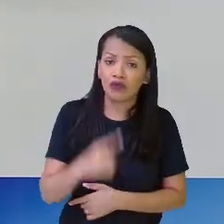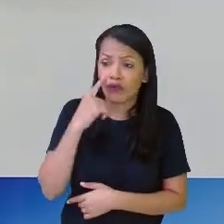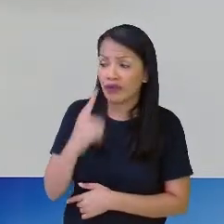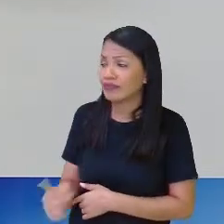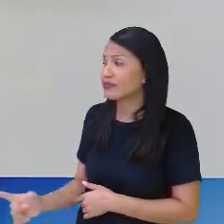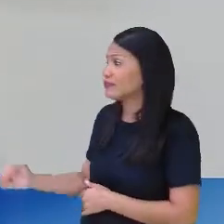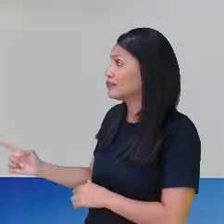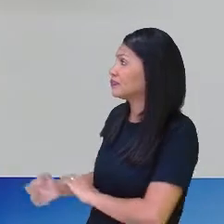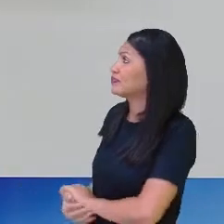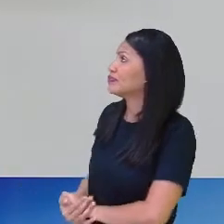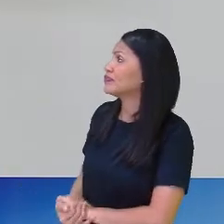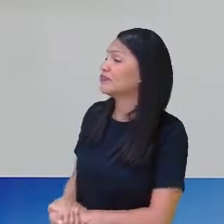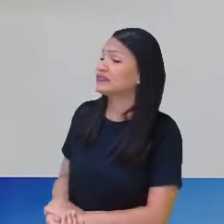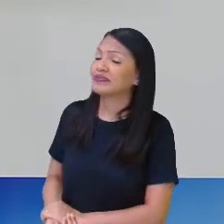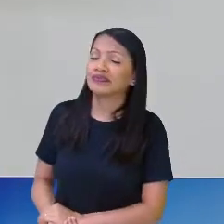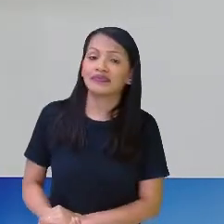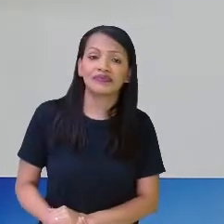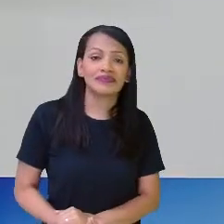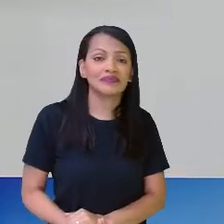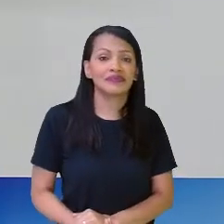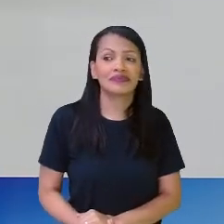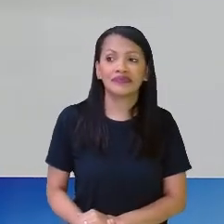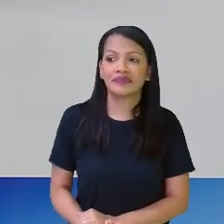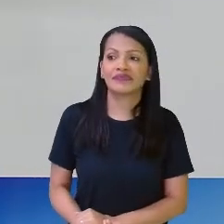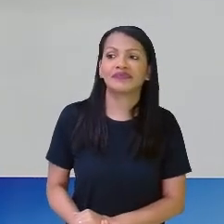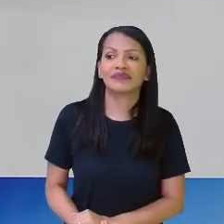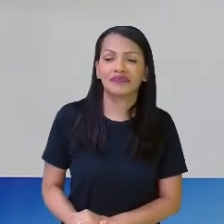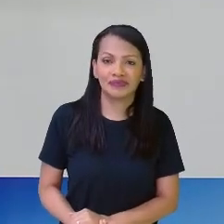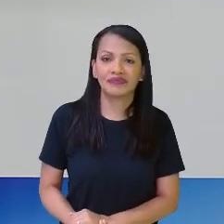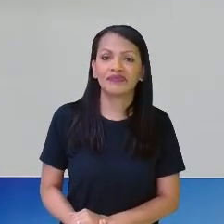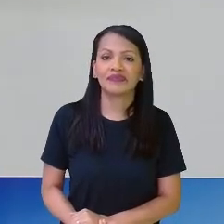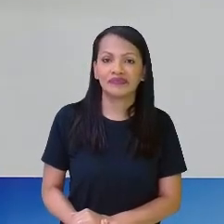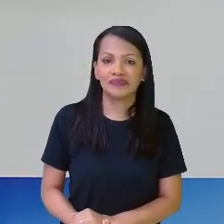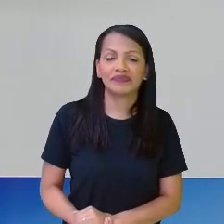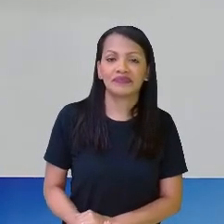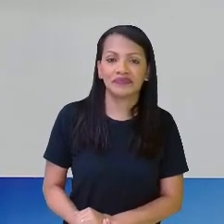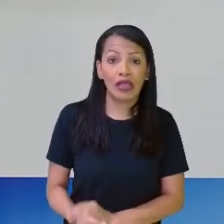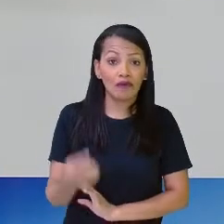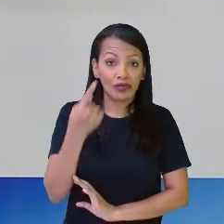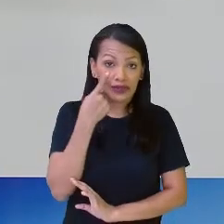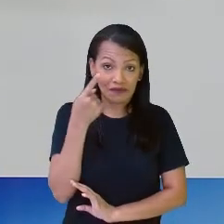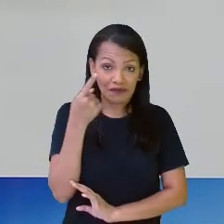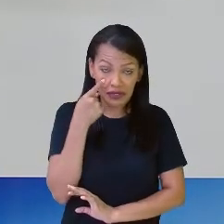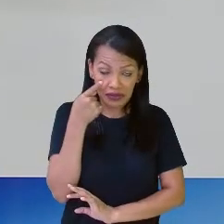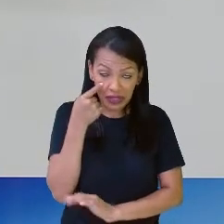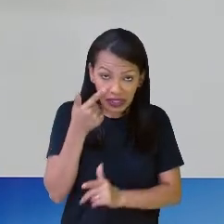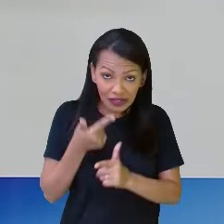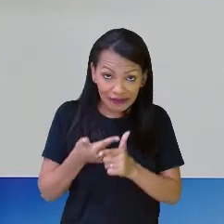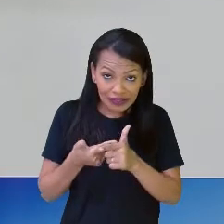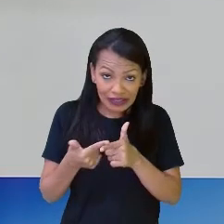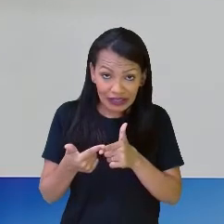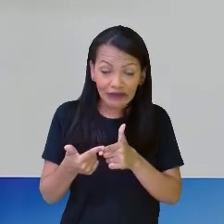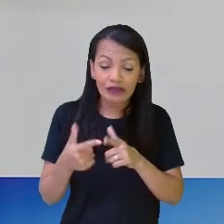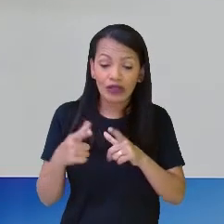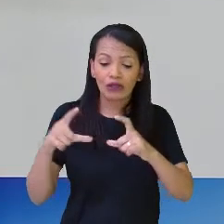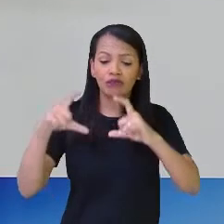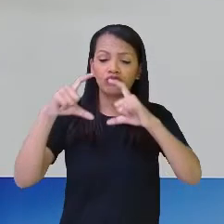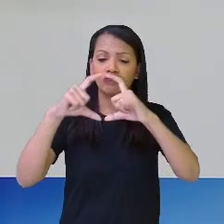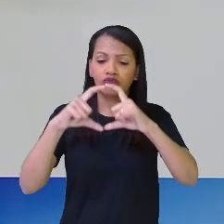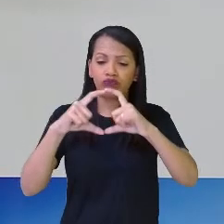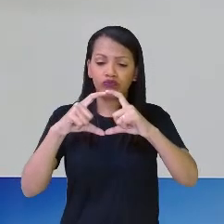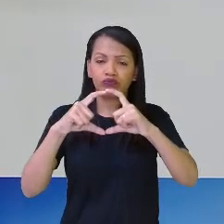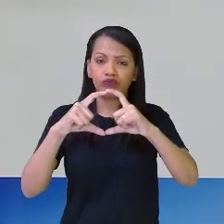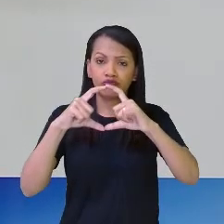aqui, ó, eu dividi aqui, ó, o meu círculo, vocês estão vendo ele inteiro, né?